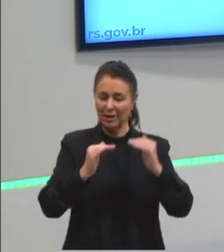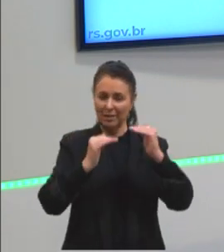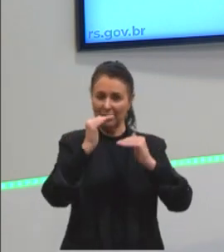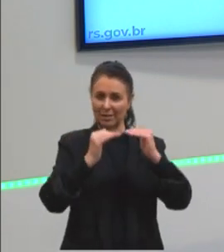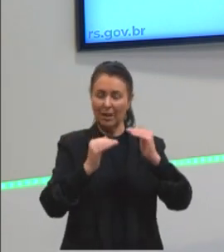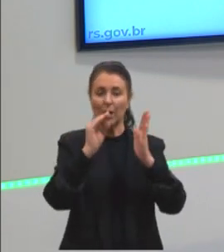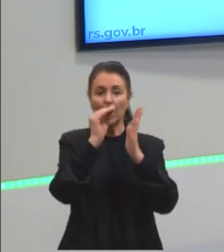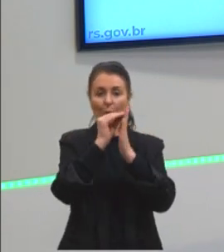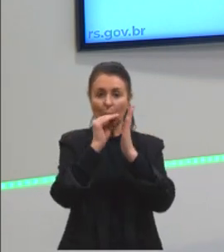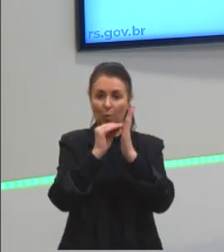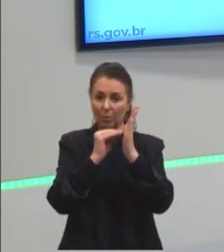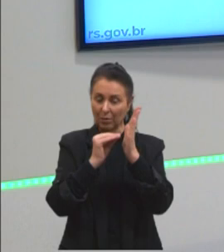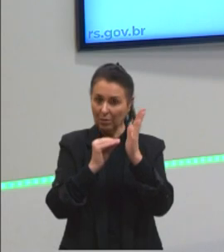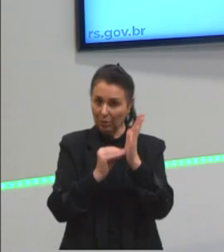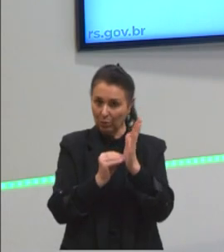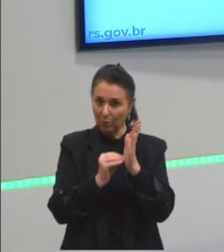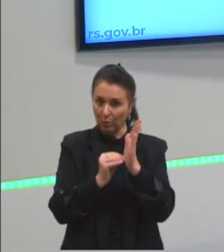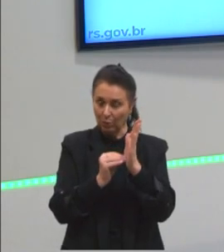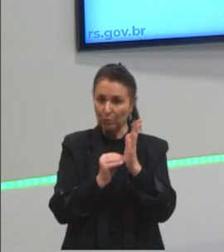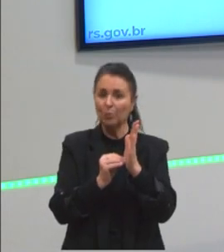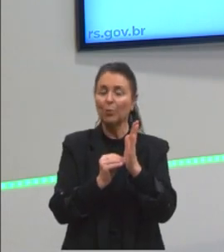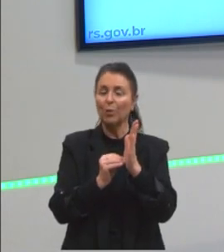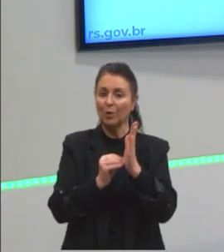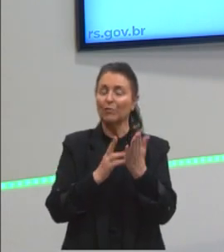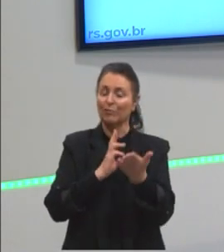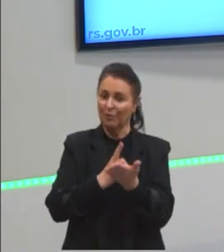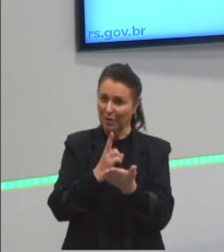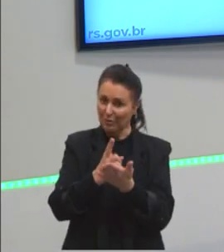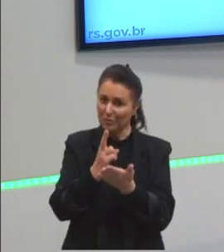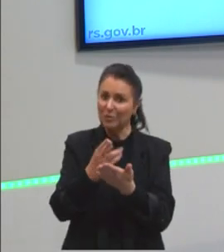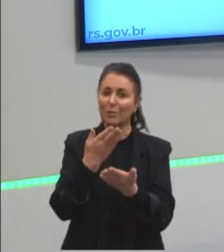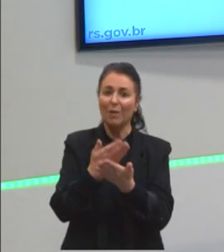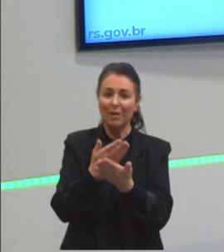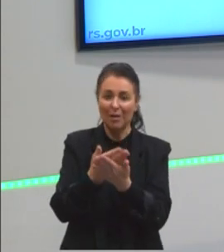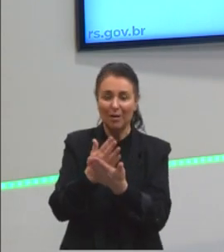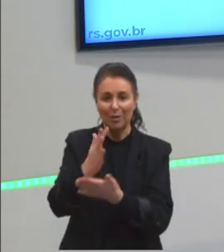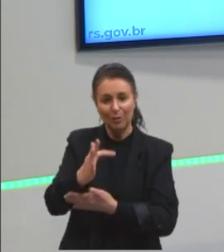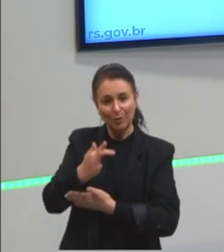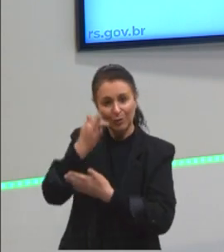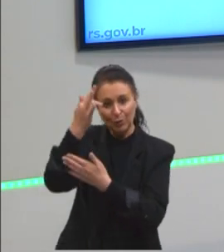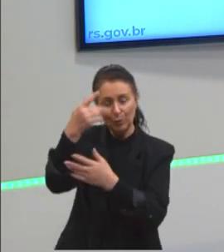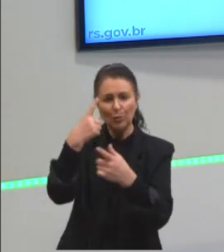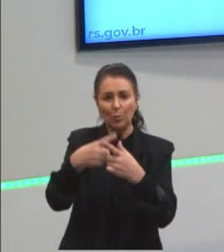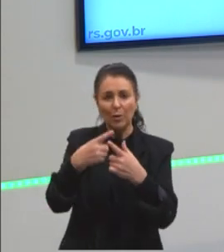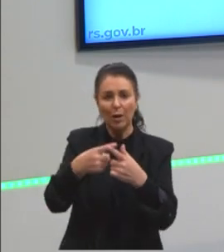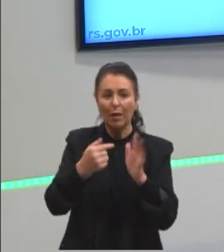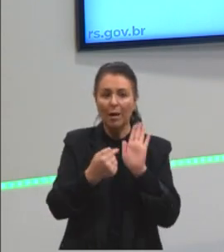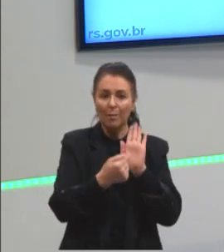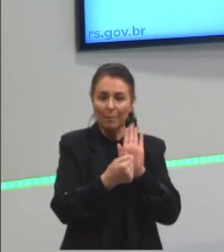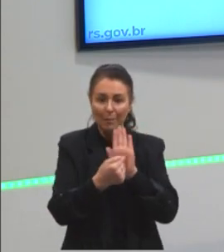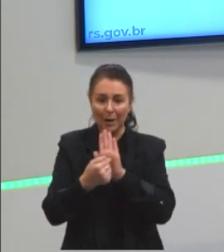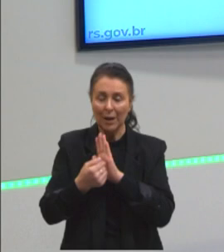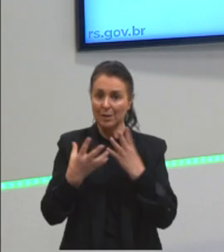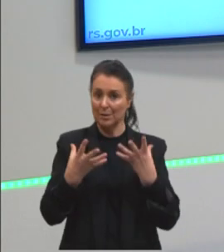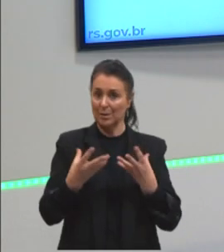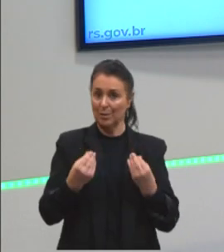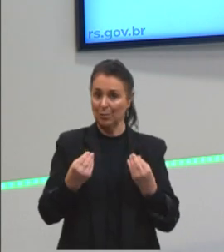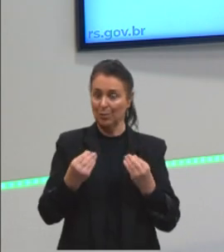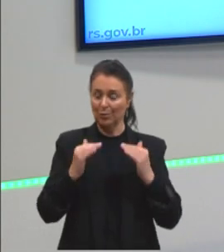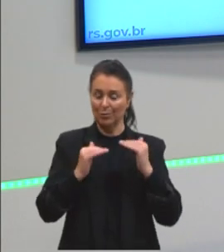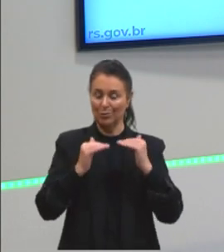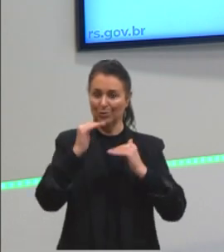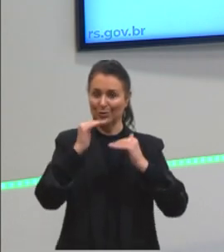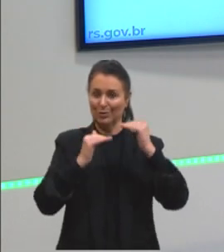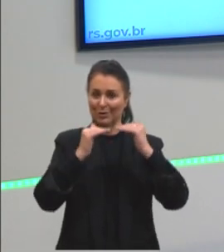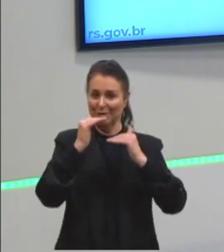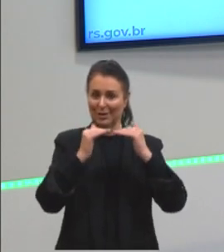conteúdo que, como eu falei para vocês, nós vamos trabalhar em aulas futuras, porque em diversas situações aparece essa noção de grandeza